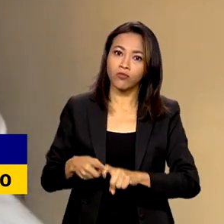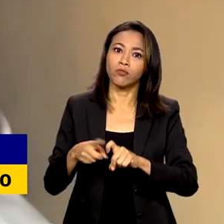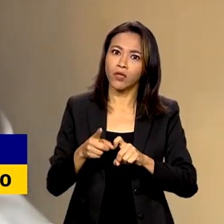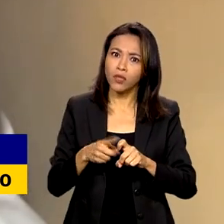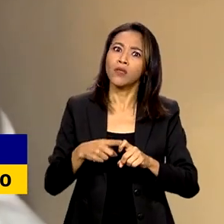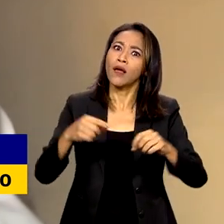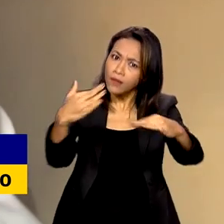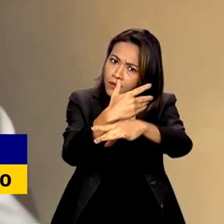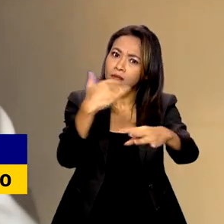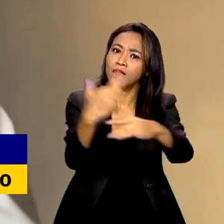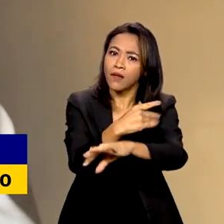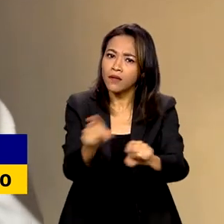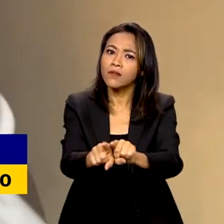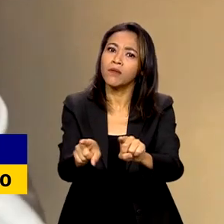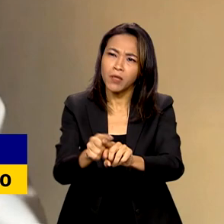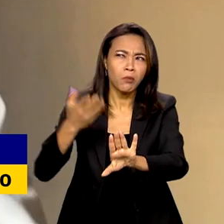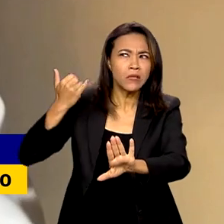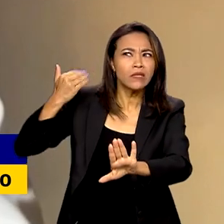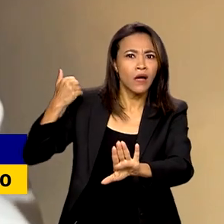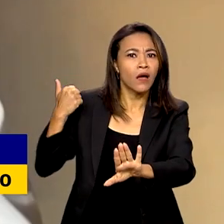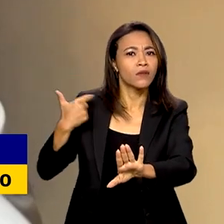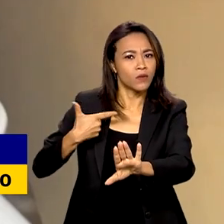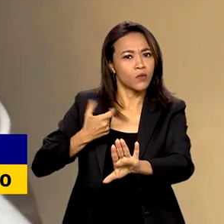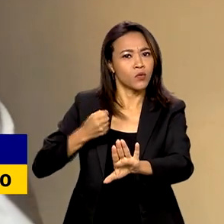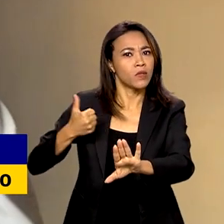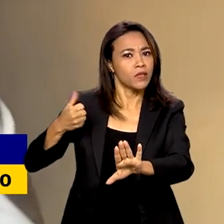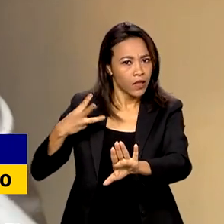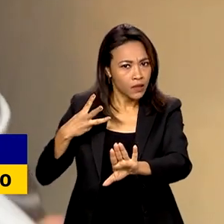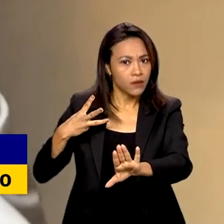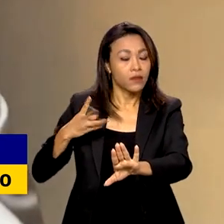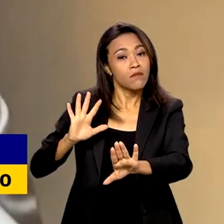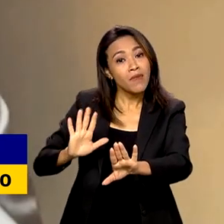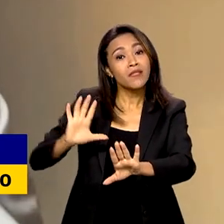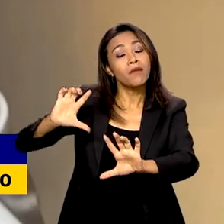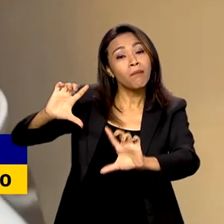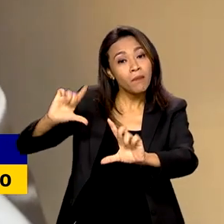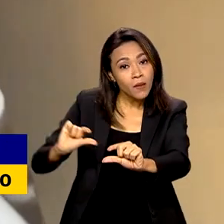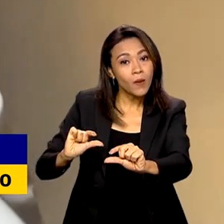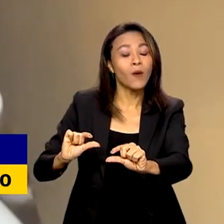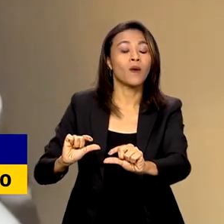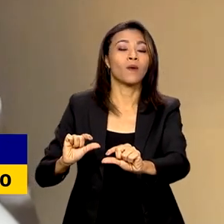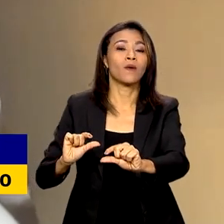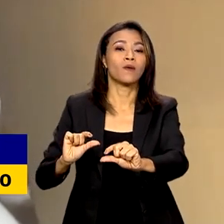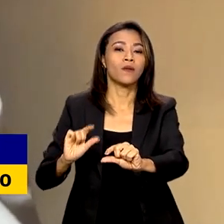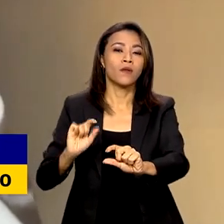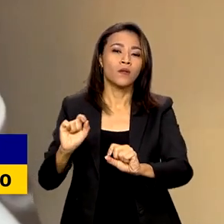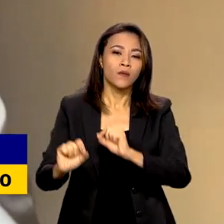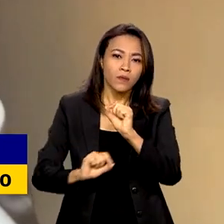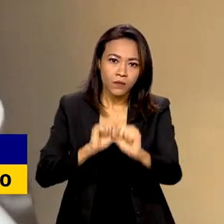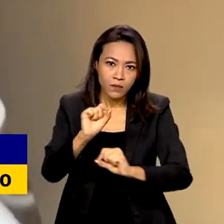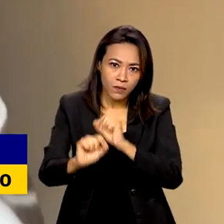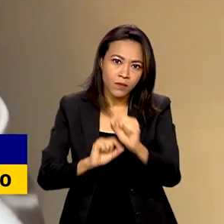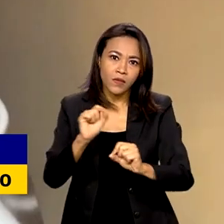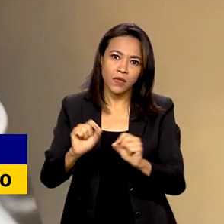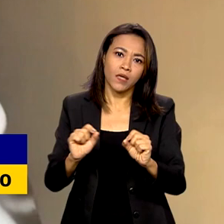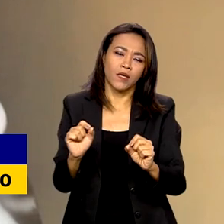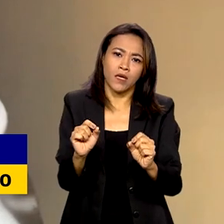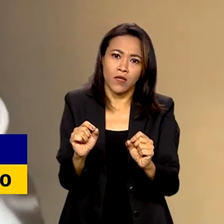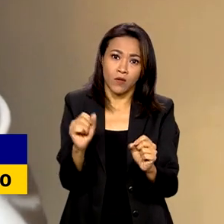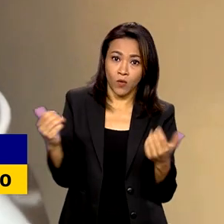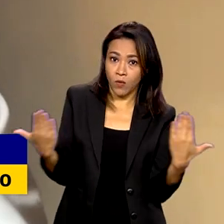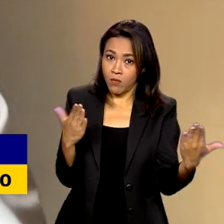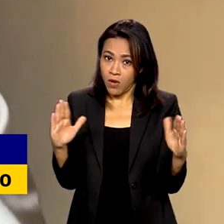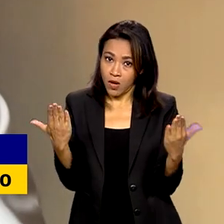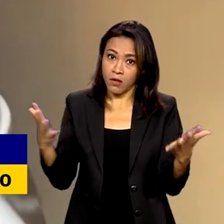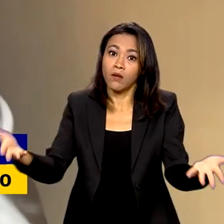centros havia naquele momento concentração, mas havia uma proporção menor de médicos por mil habitantes do que temos hoje.